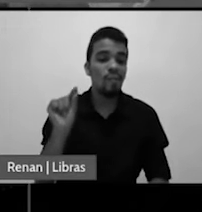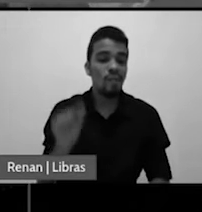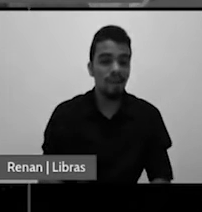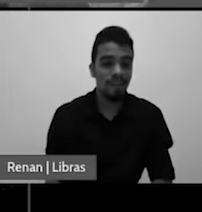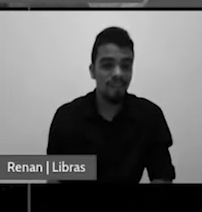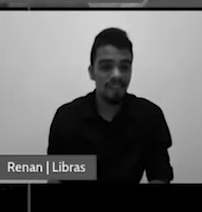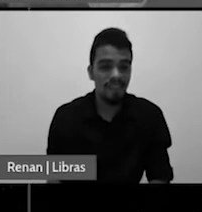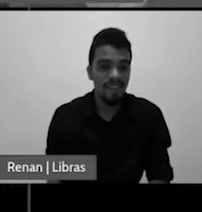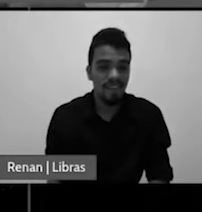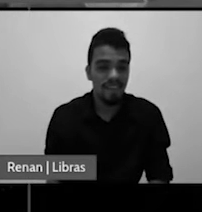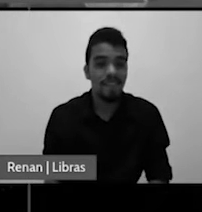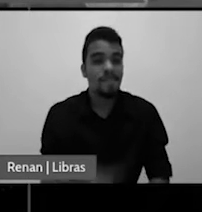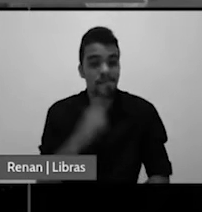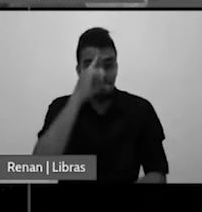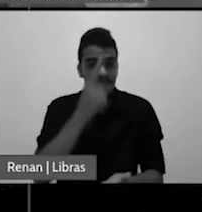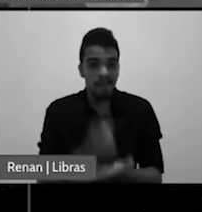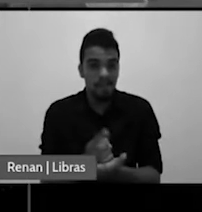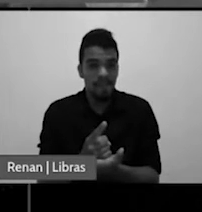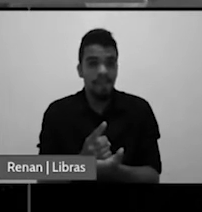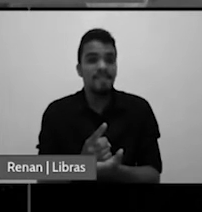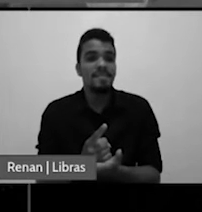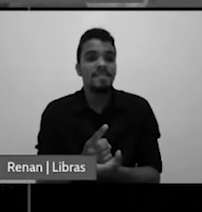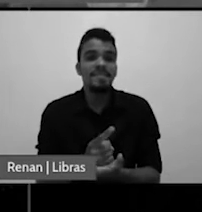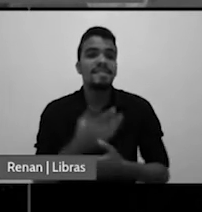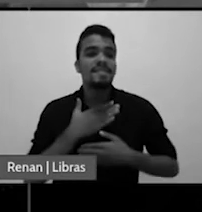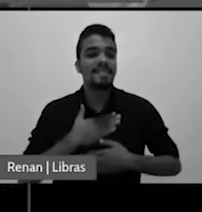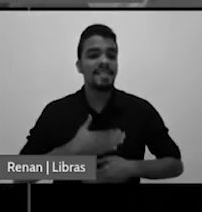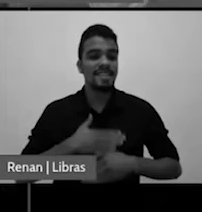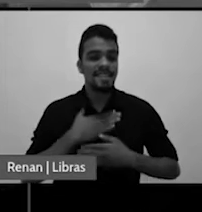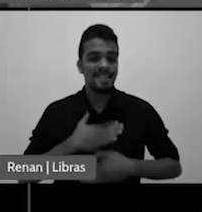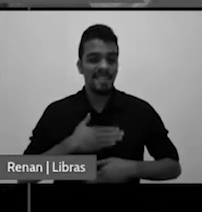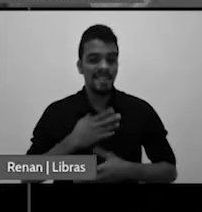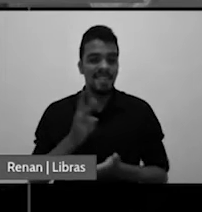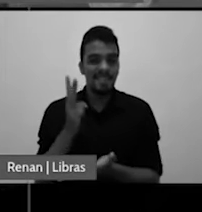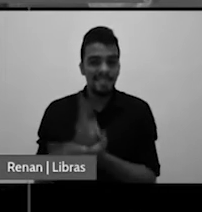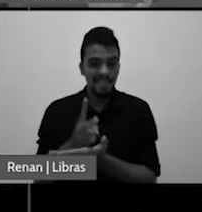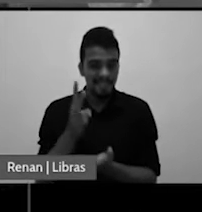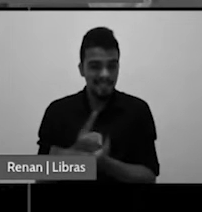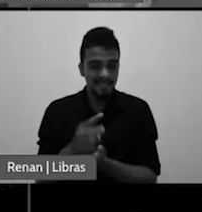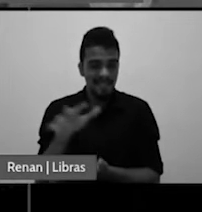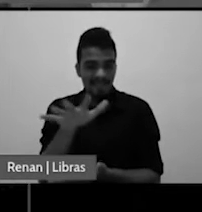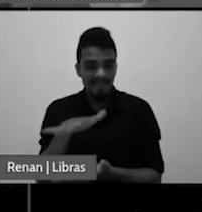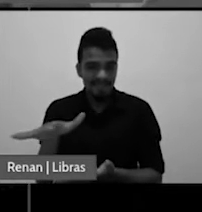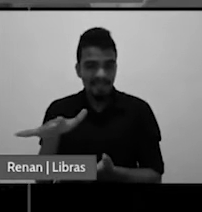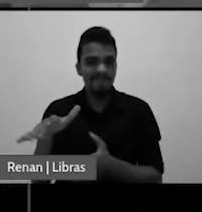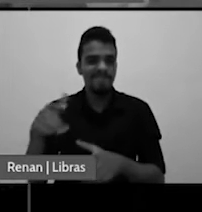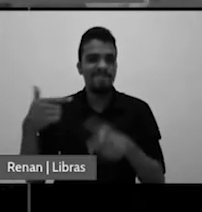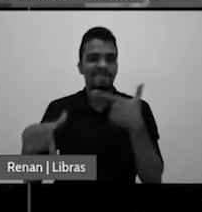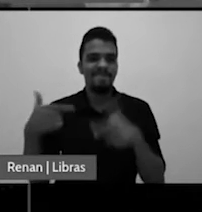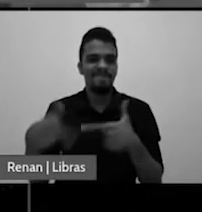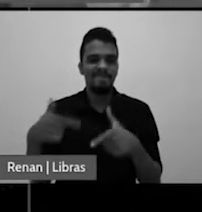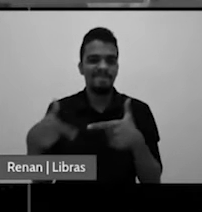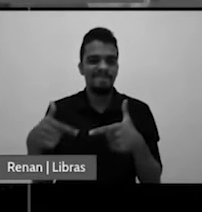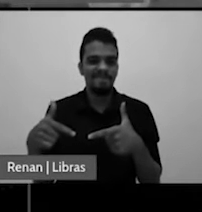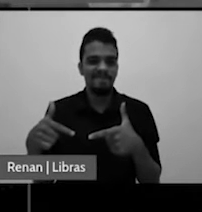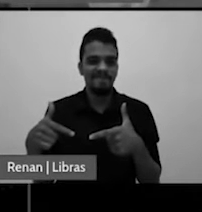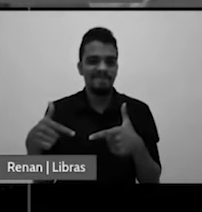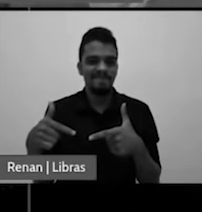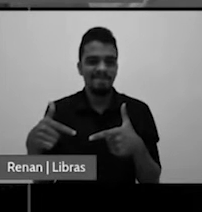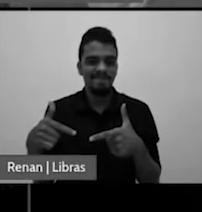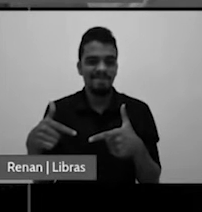descansar quando os persas estavam trabalhando. Mandava eles fecharem o comércio deles quando os persas estavam comprando?